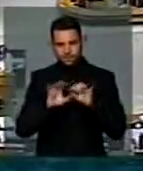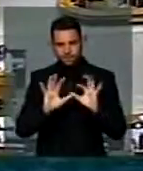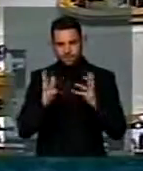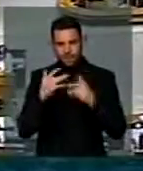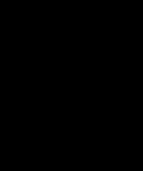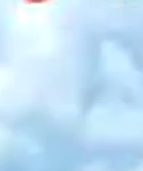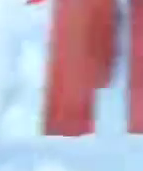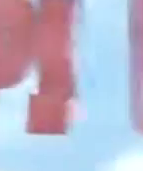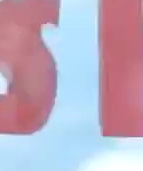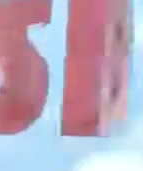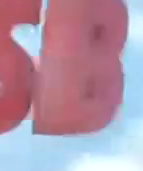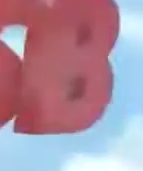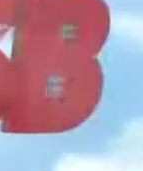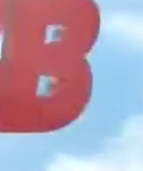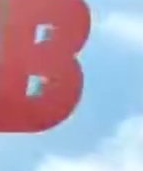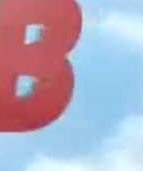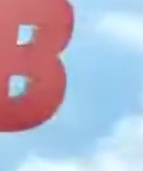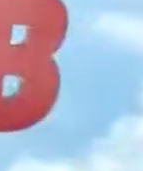ordinária para a...